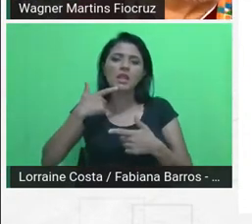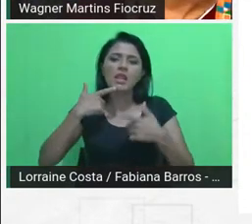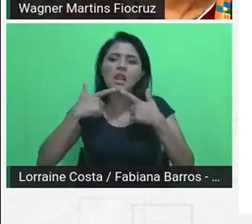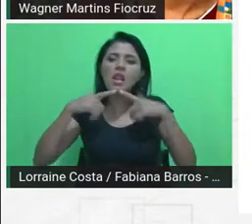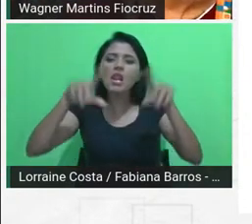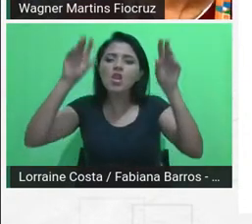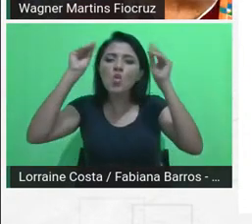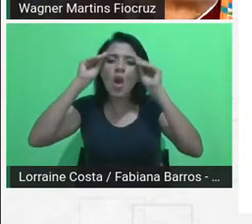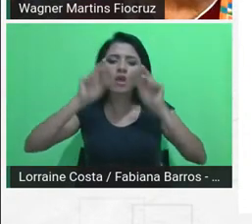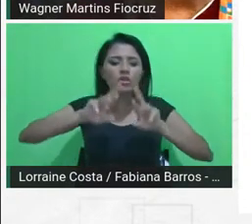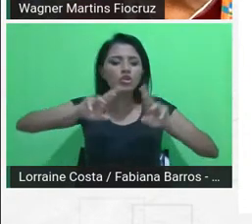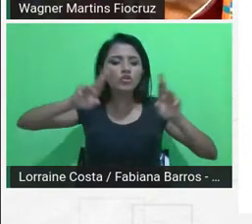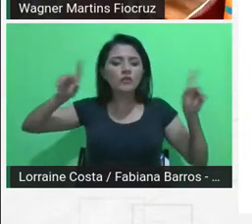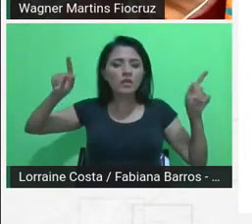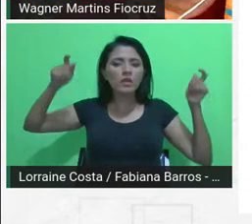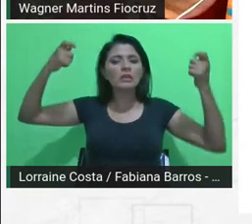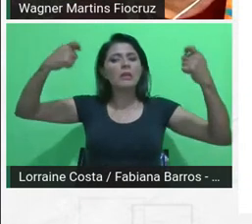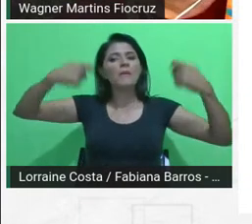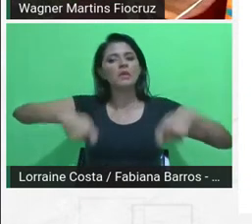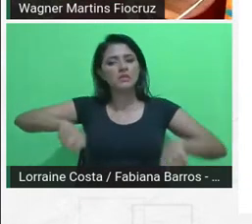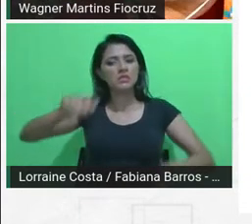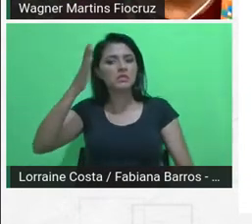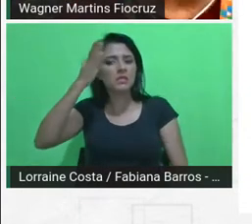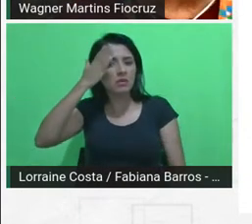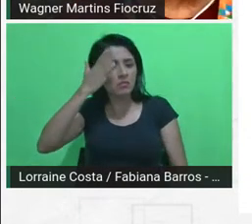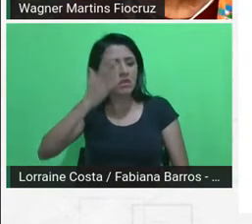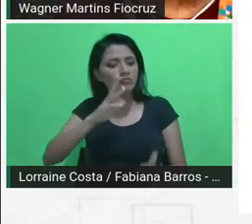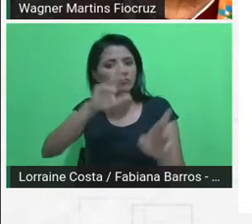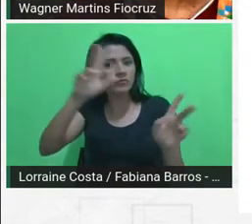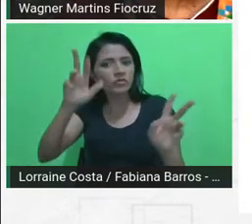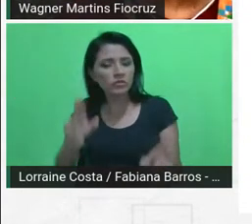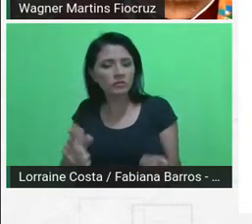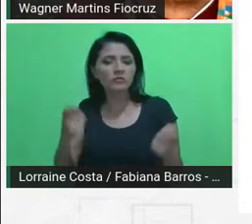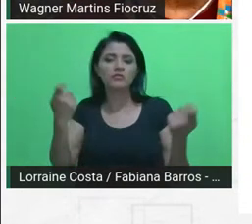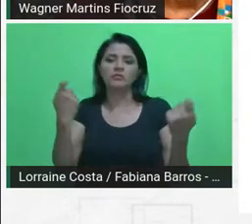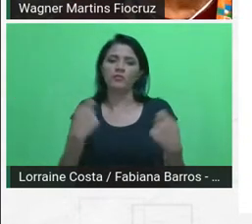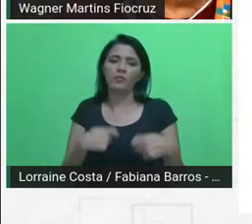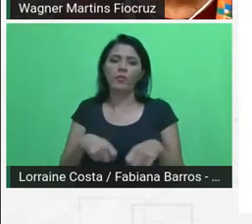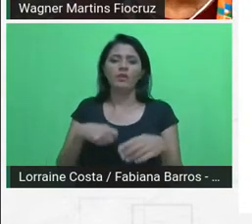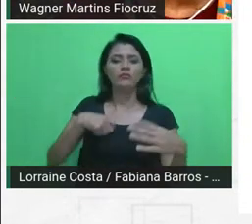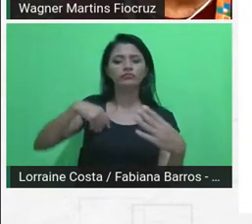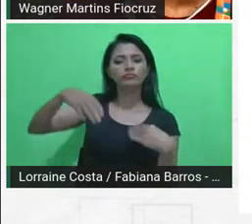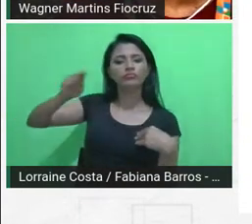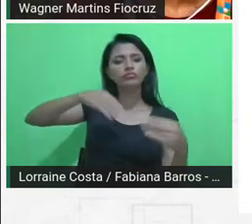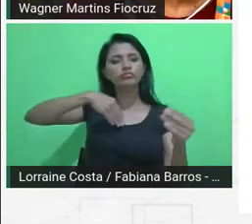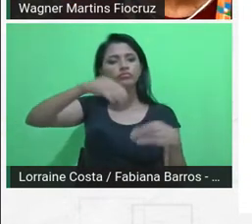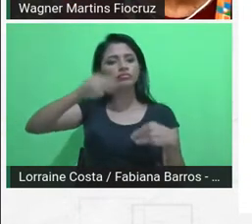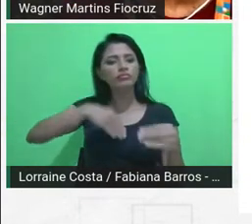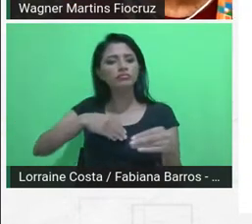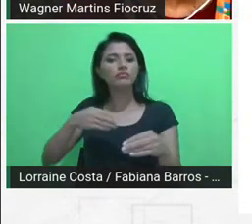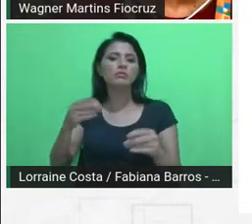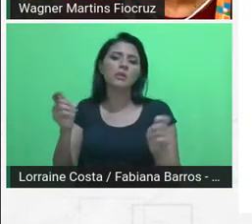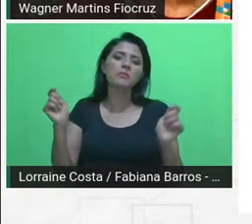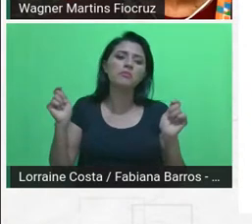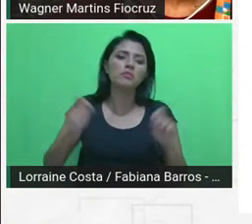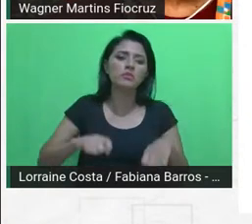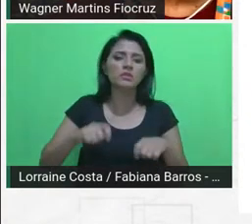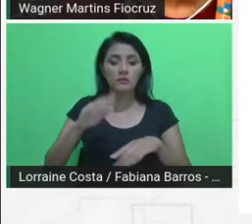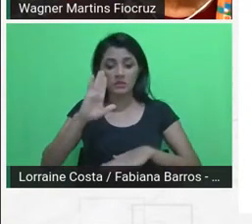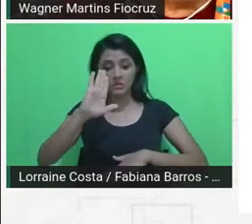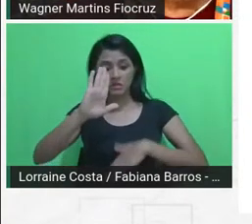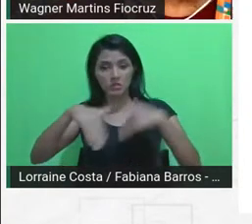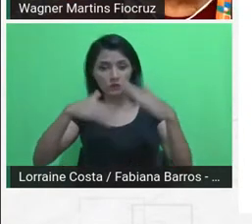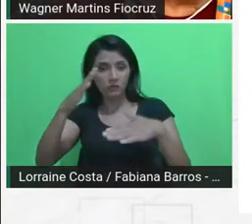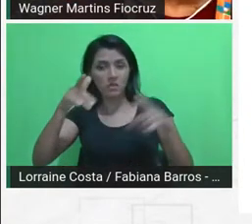precisam, e saberes também distintos, e que precisam se articular para que o desenvolvimento do